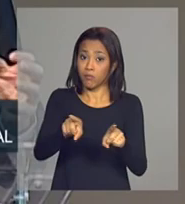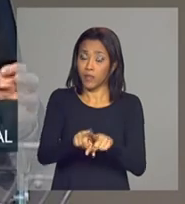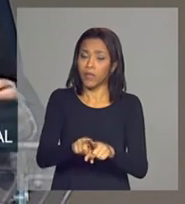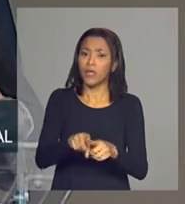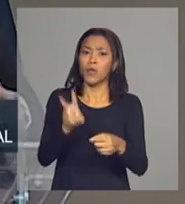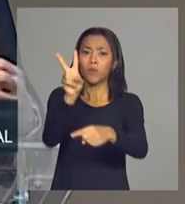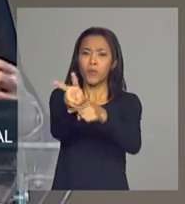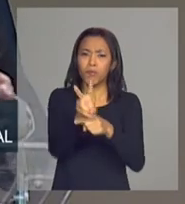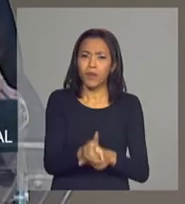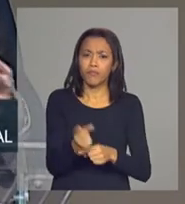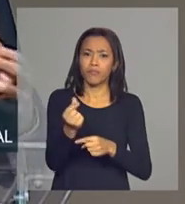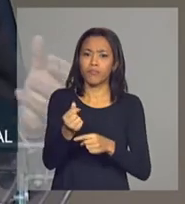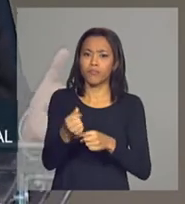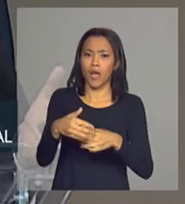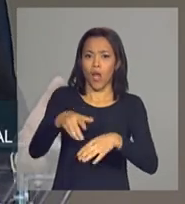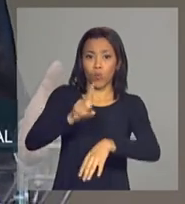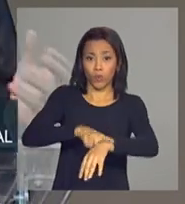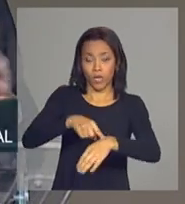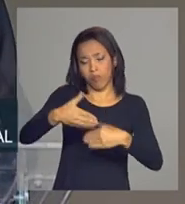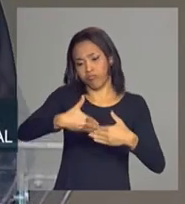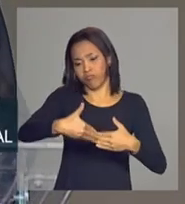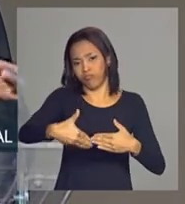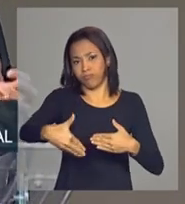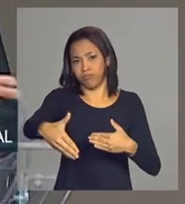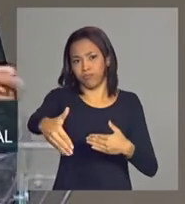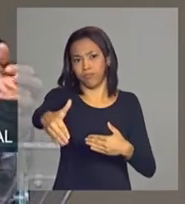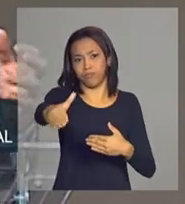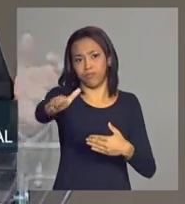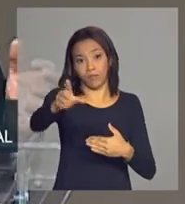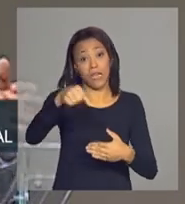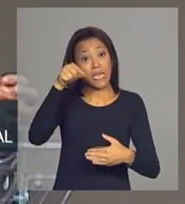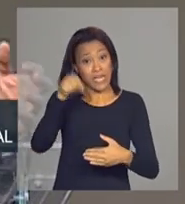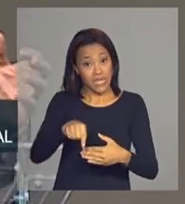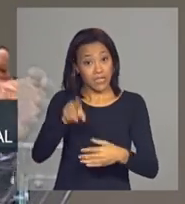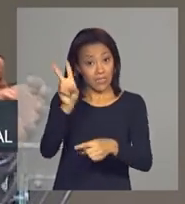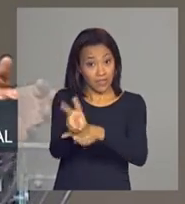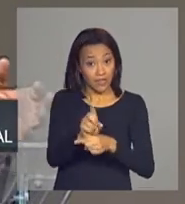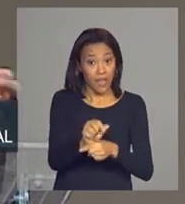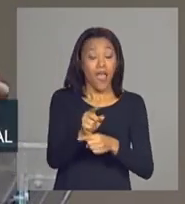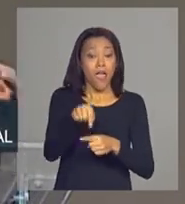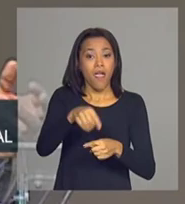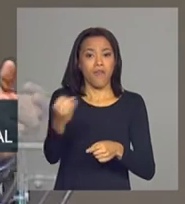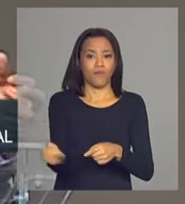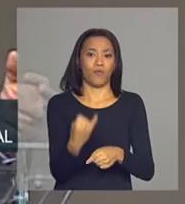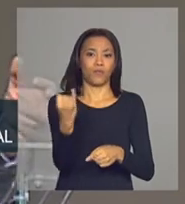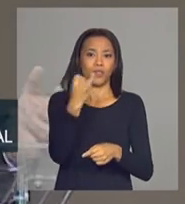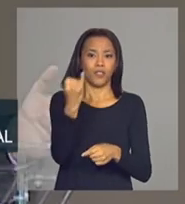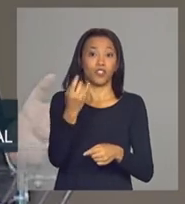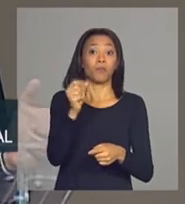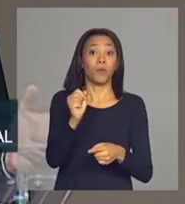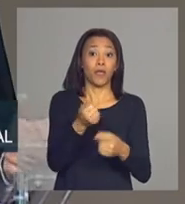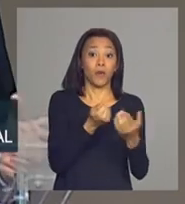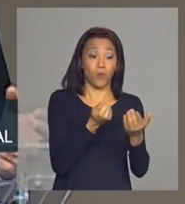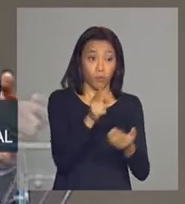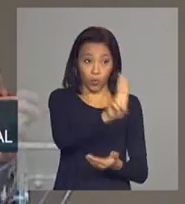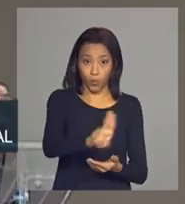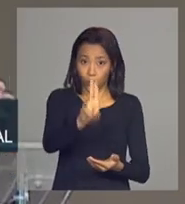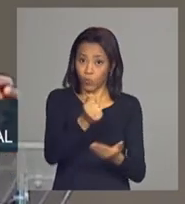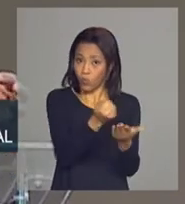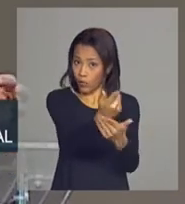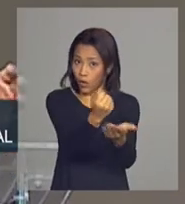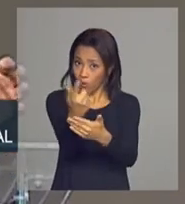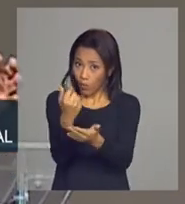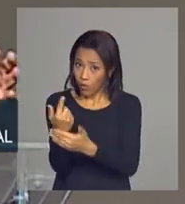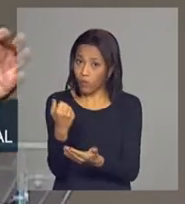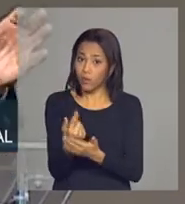O crédito é importante como alavanca para crescimento do consumo de douráveis, mas